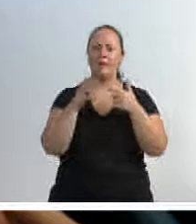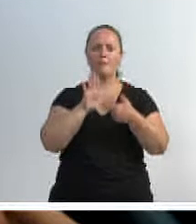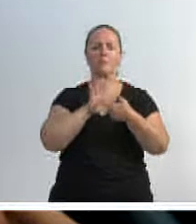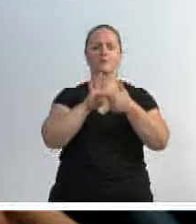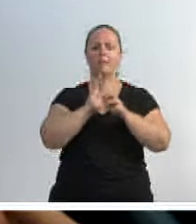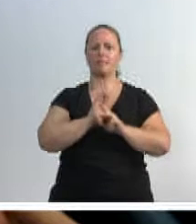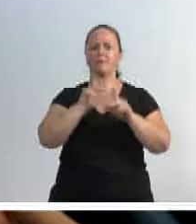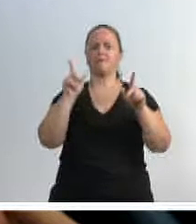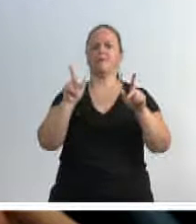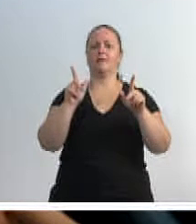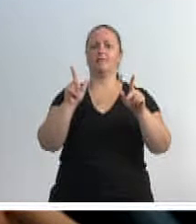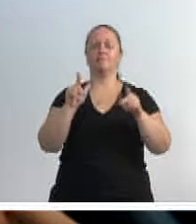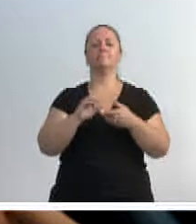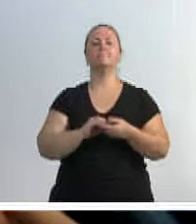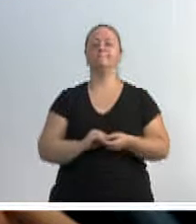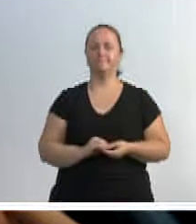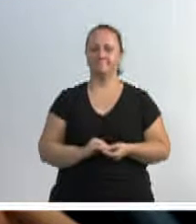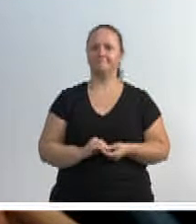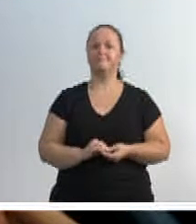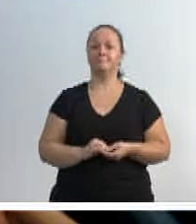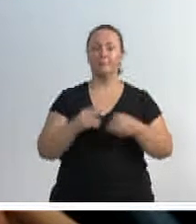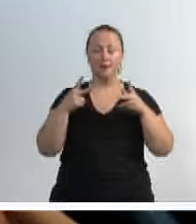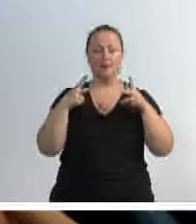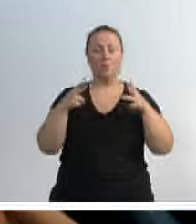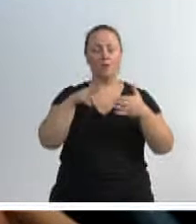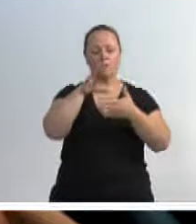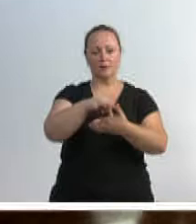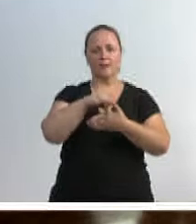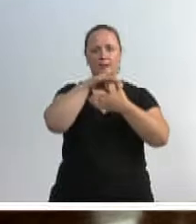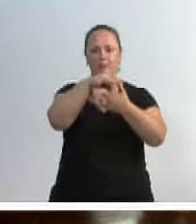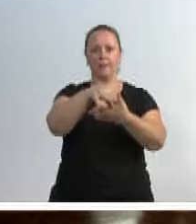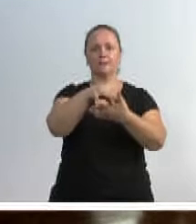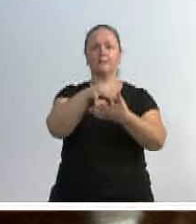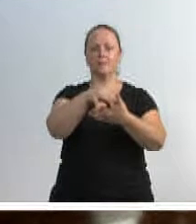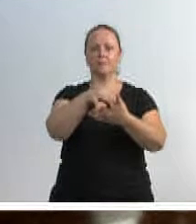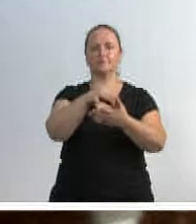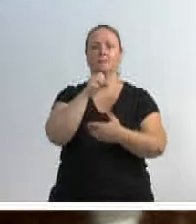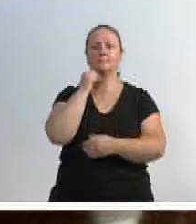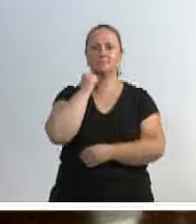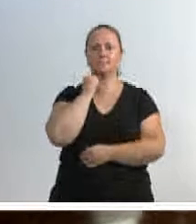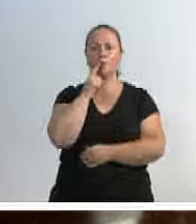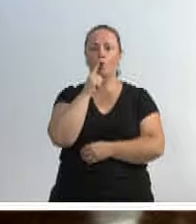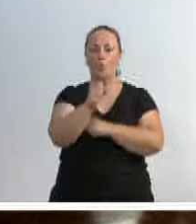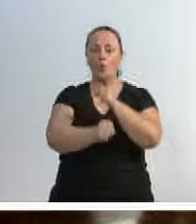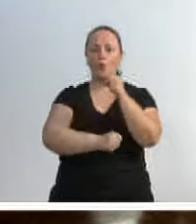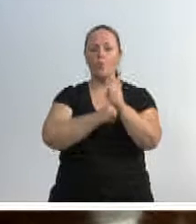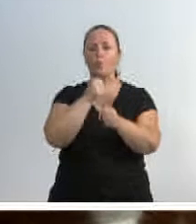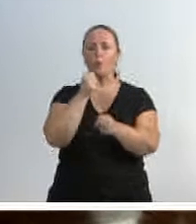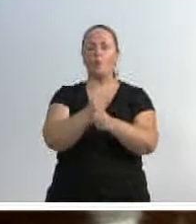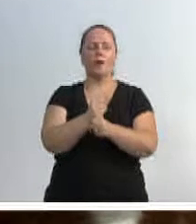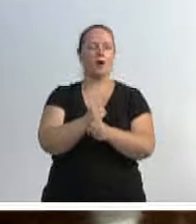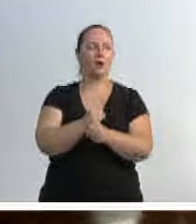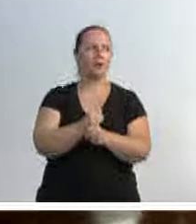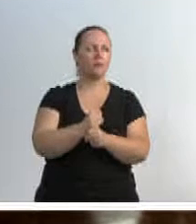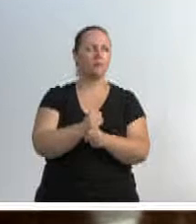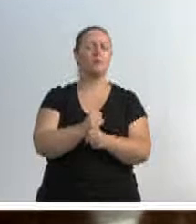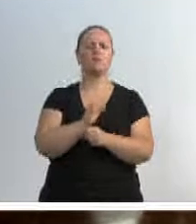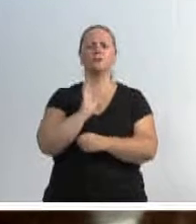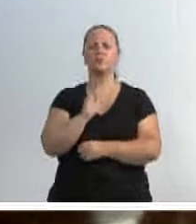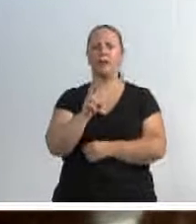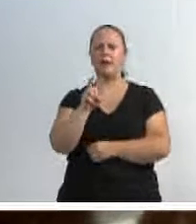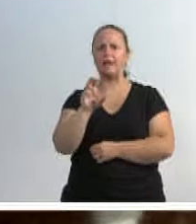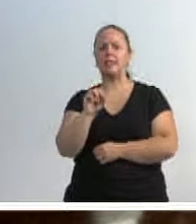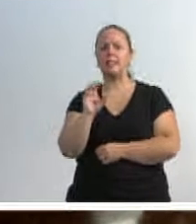assim como o nosso líder esteve à frente e, um ano, realizou mais de 500 atrações à nossa